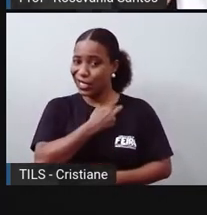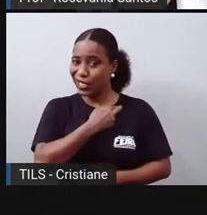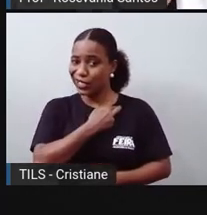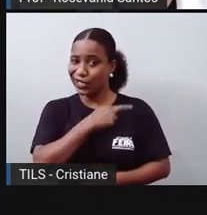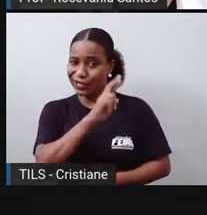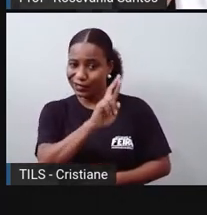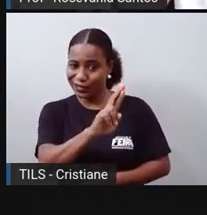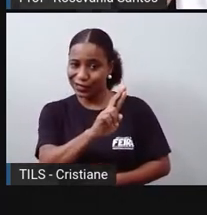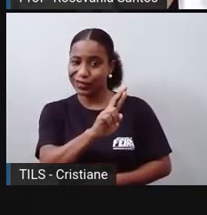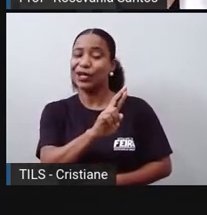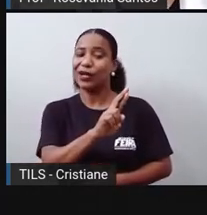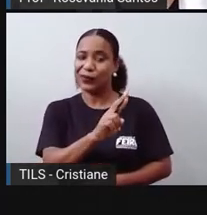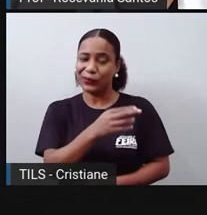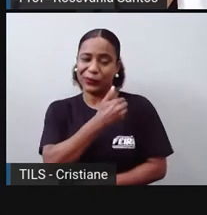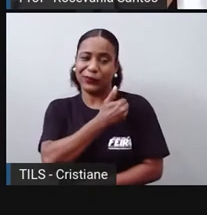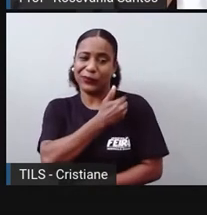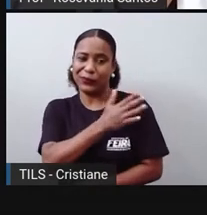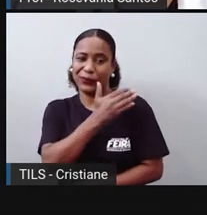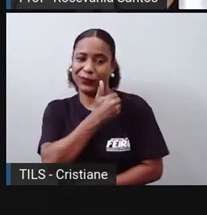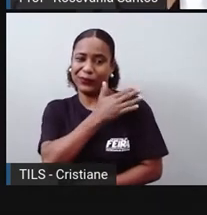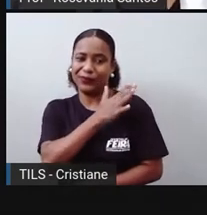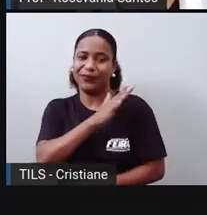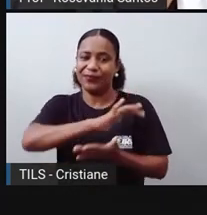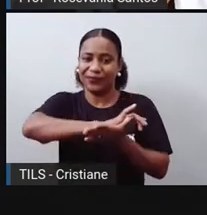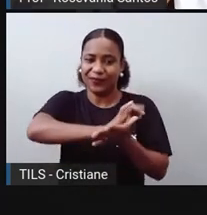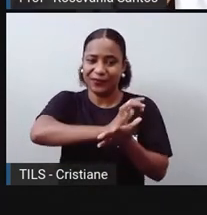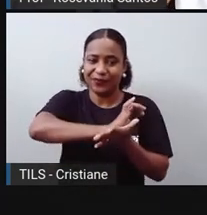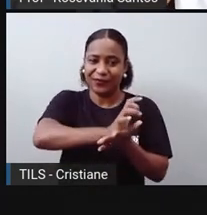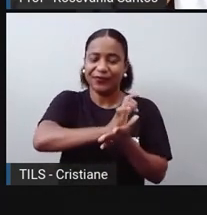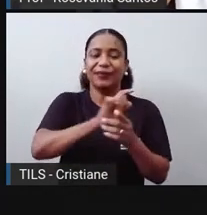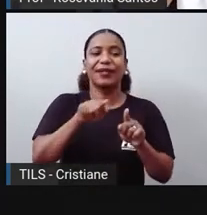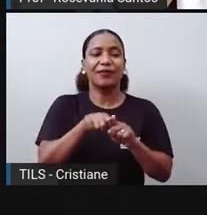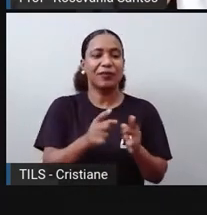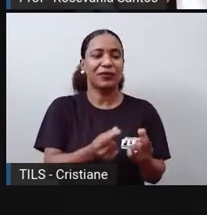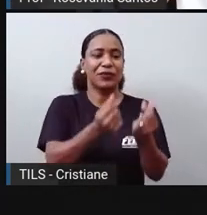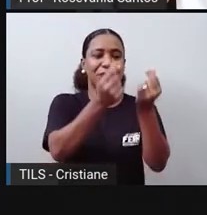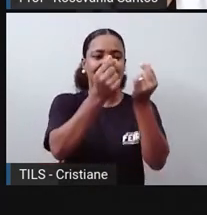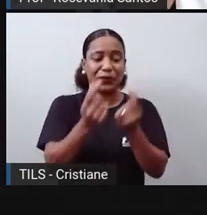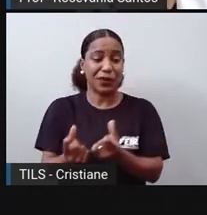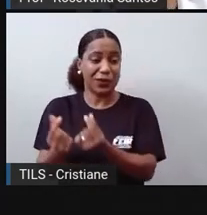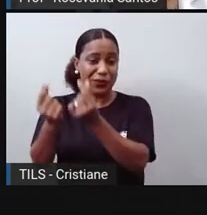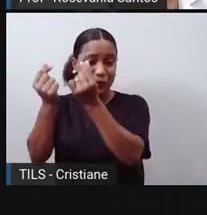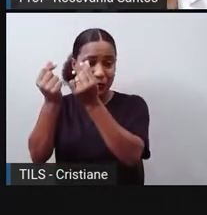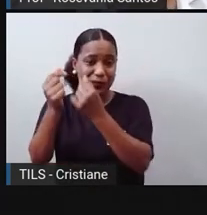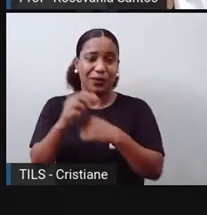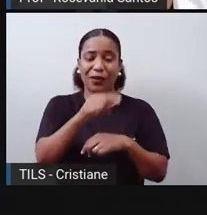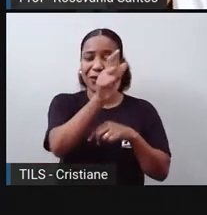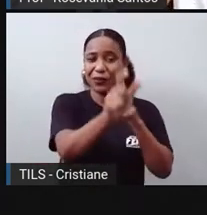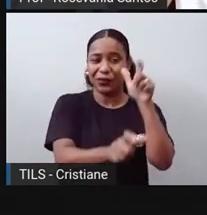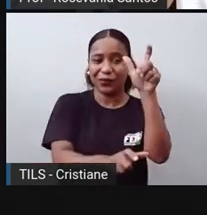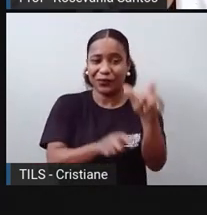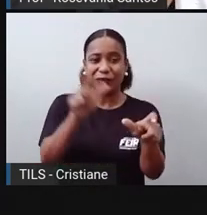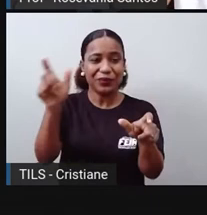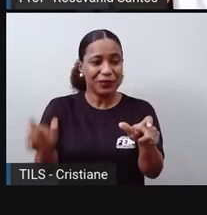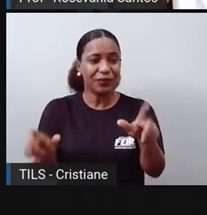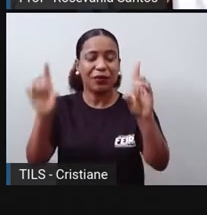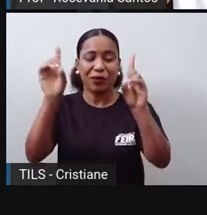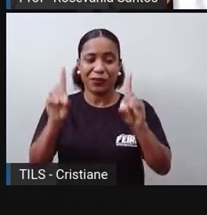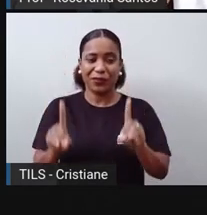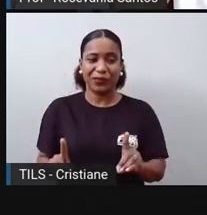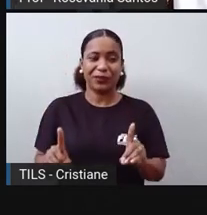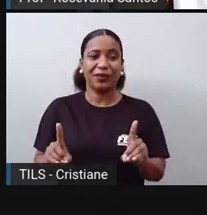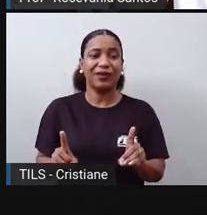discriminação por conta da classe social, do gênero, da condição física da pessoa, então a gente